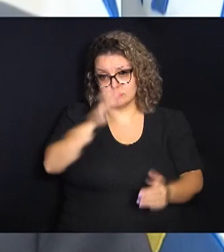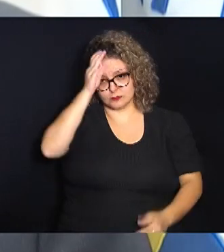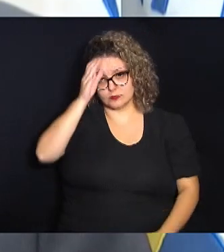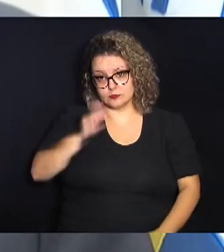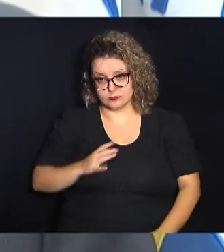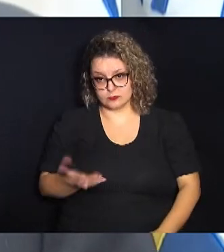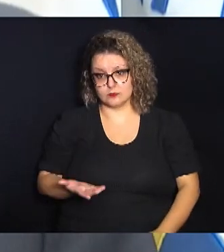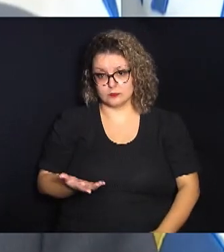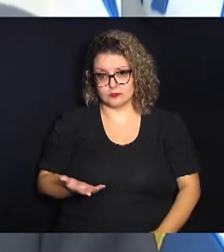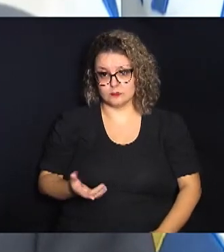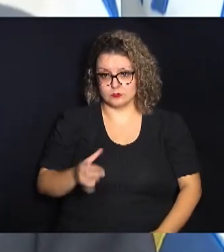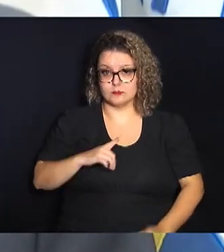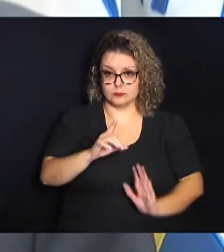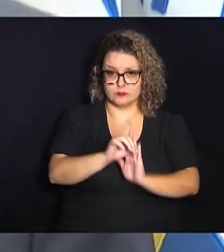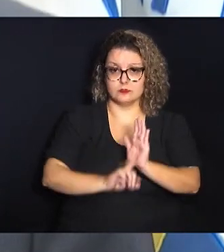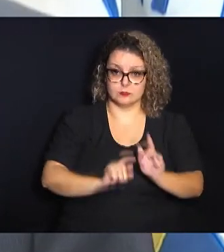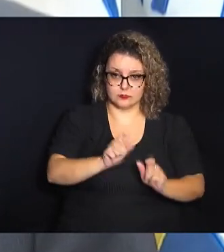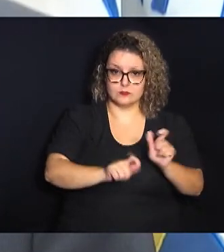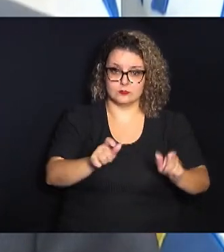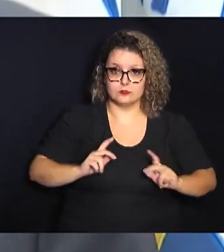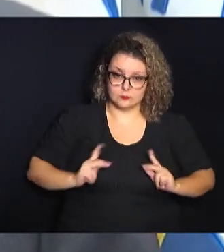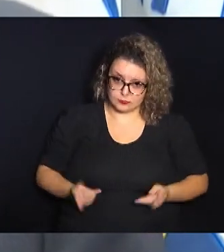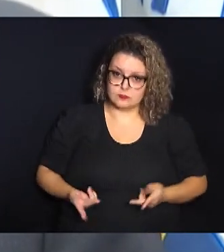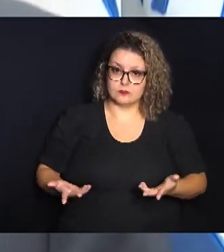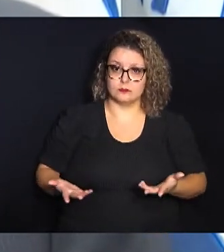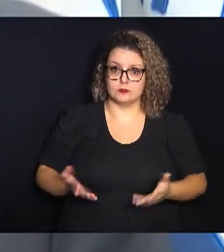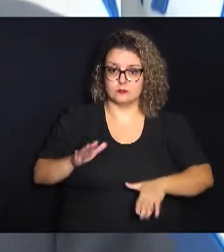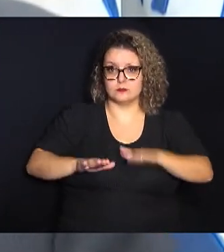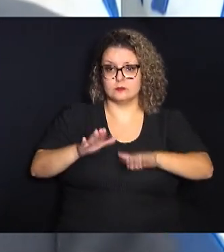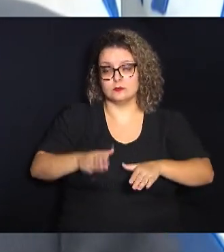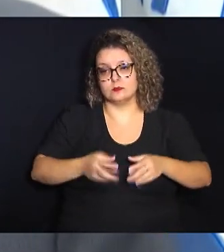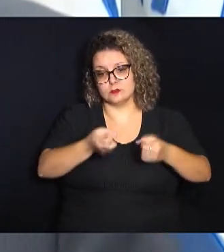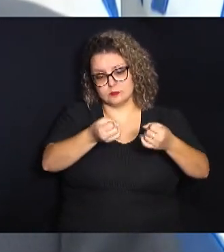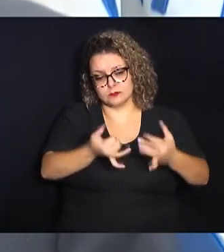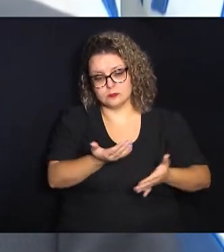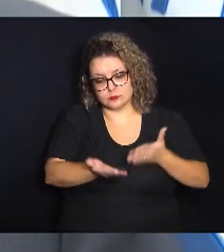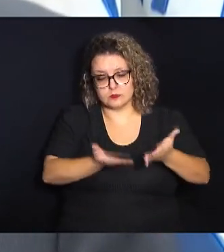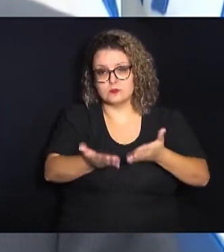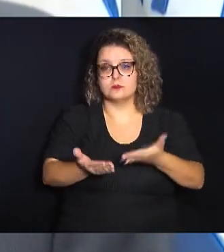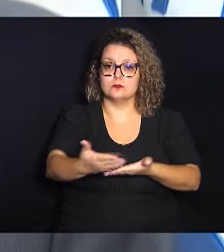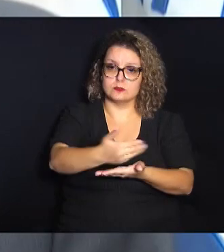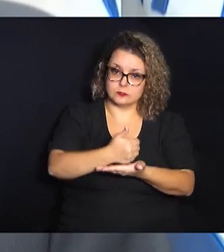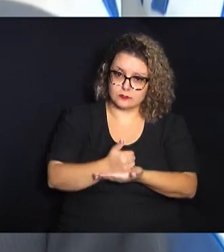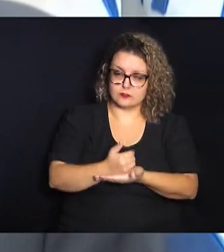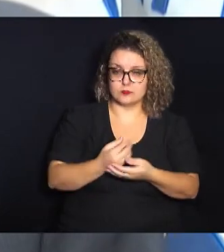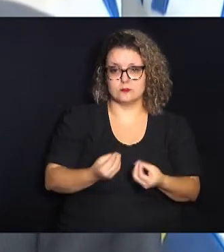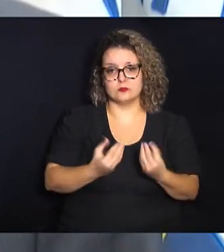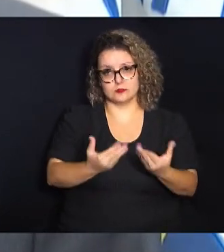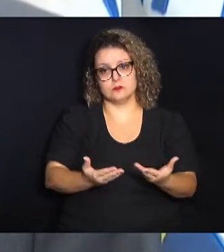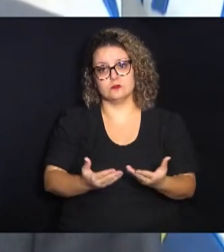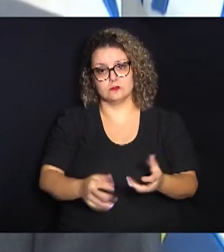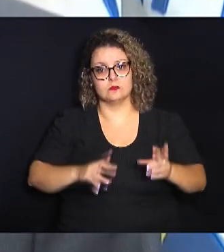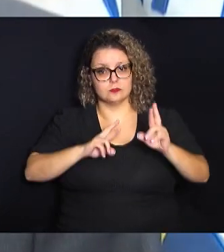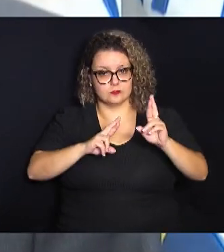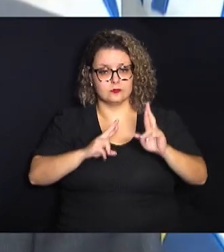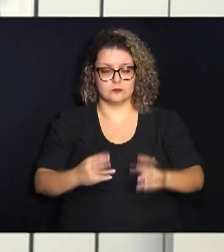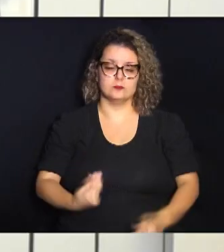tem direito são pessoas humanas talvez orientando para o tratamento acolhimento oferecendo perspectivas